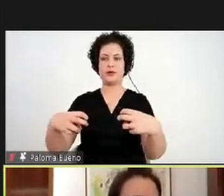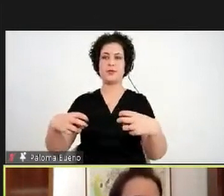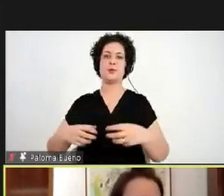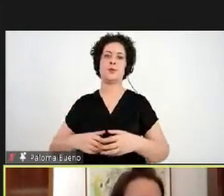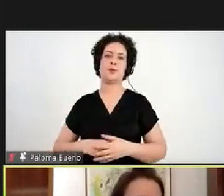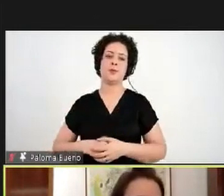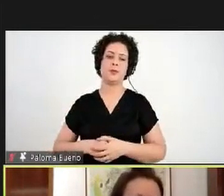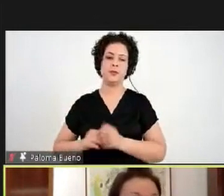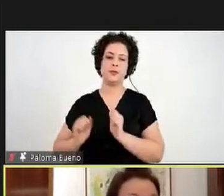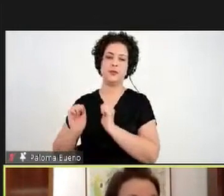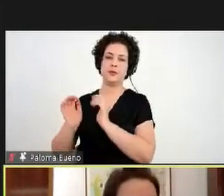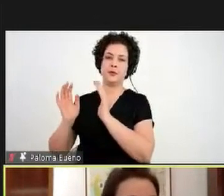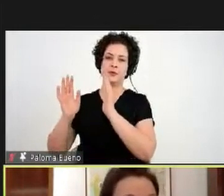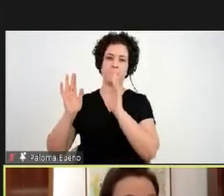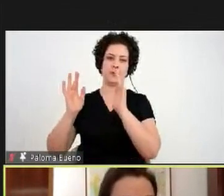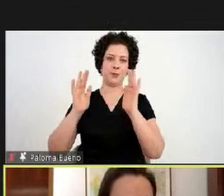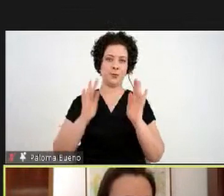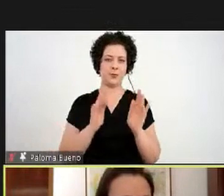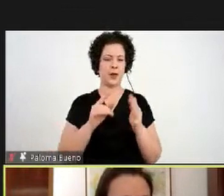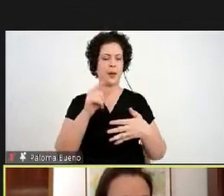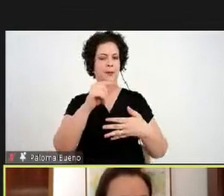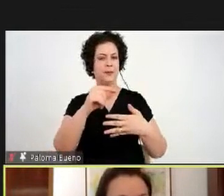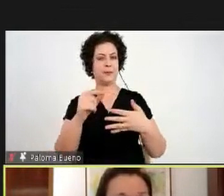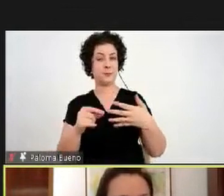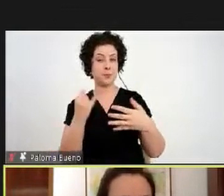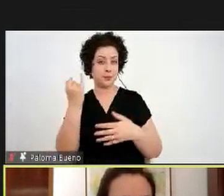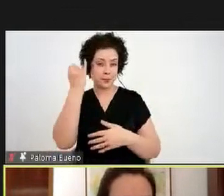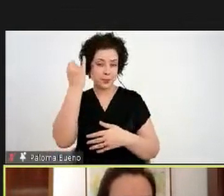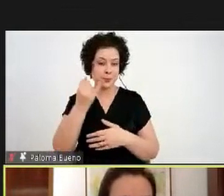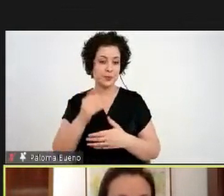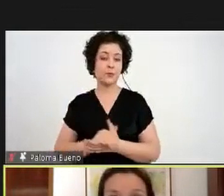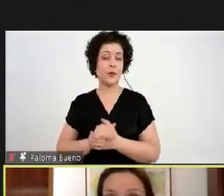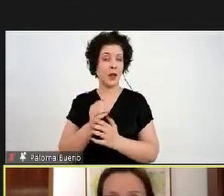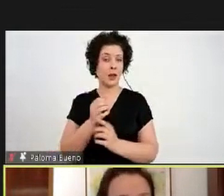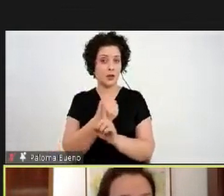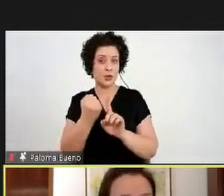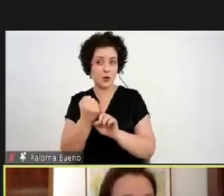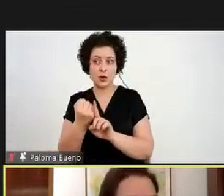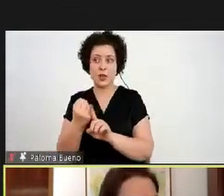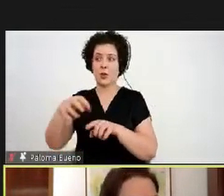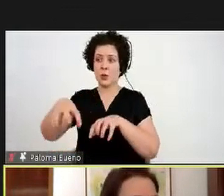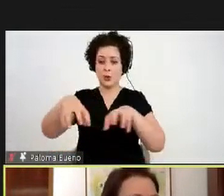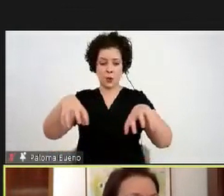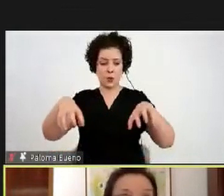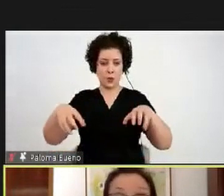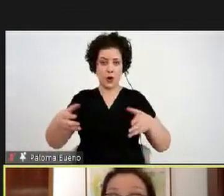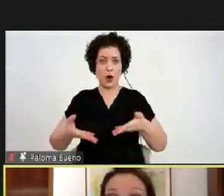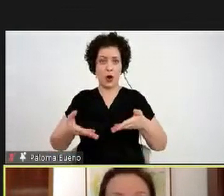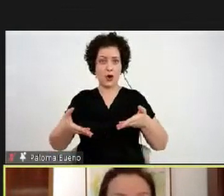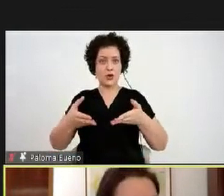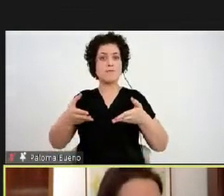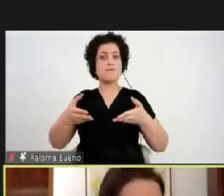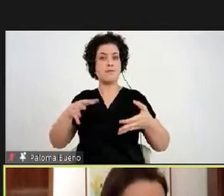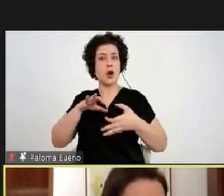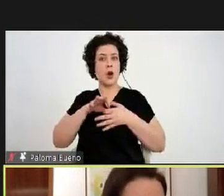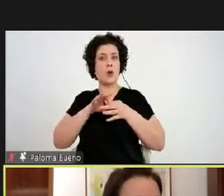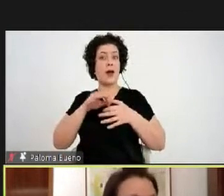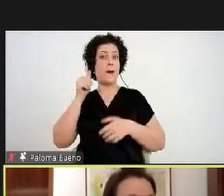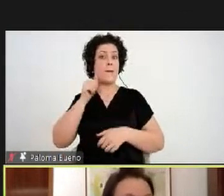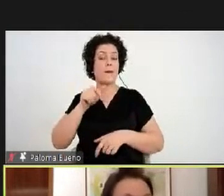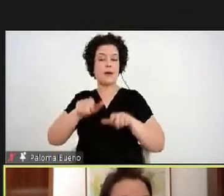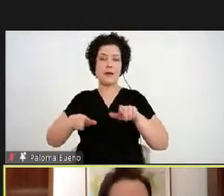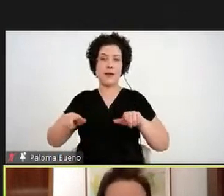chega a várias questões importantes nas sociedades atuais presentes nas poéticas das artistas mulheres